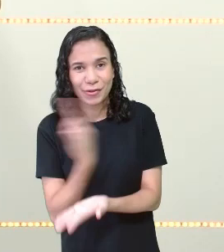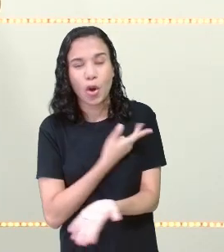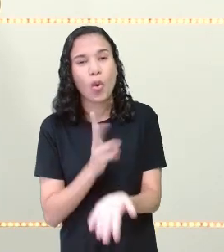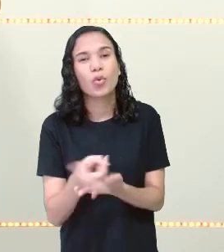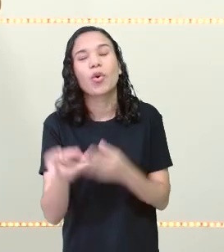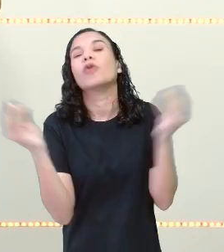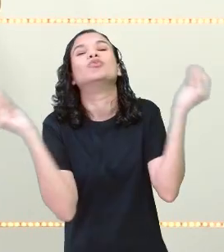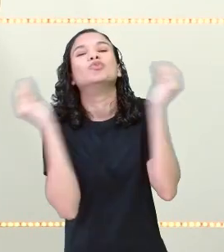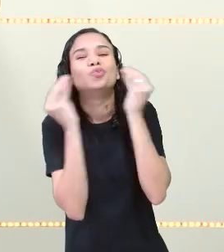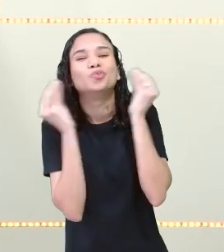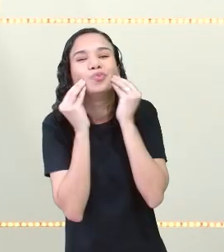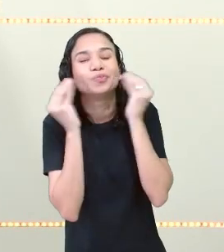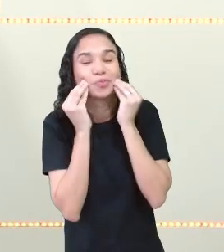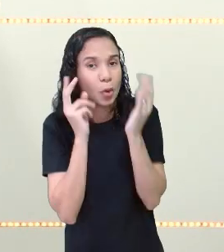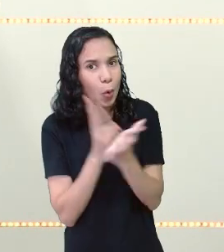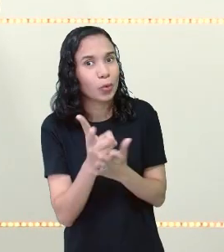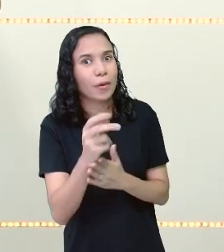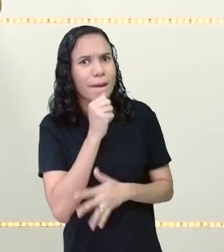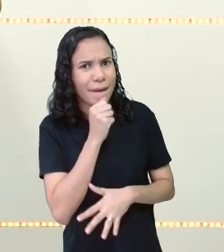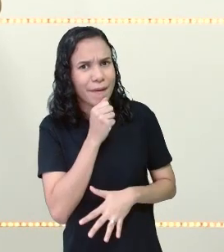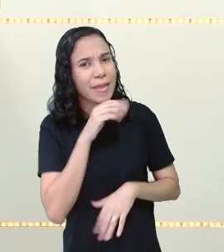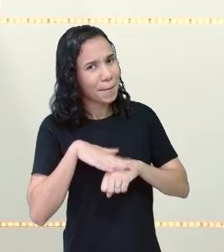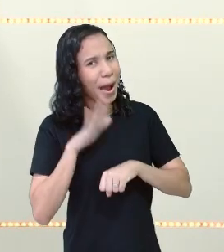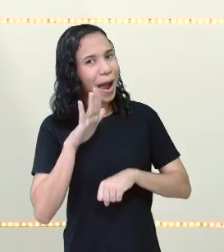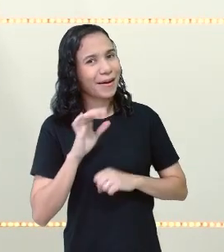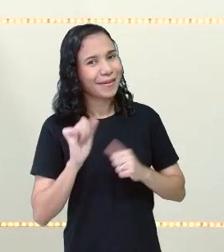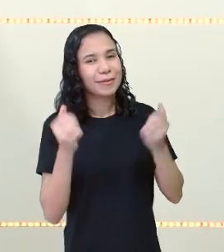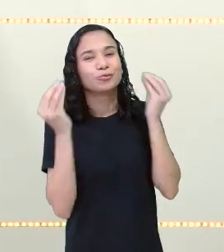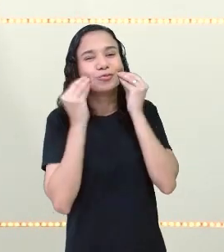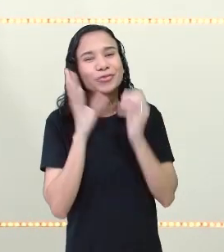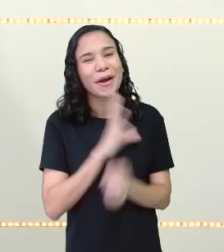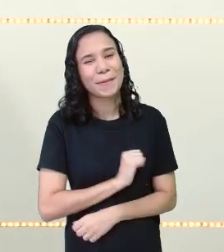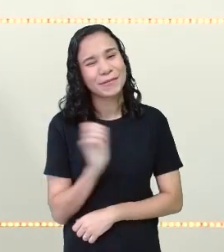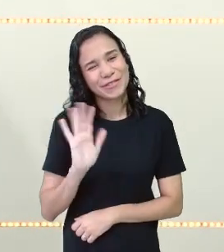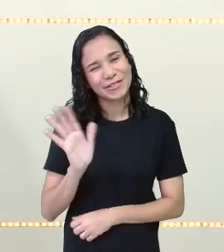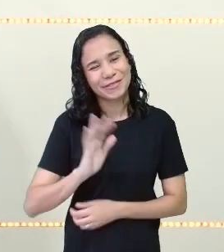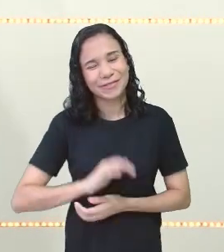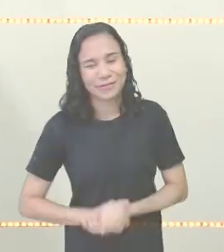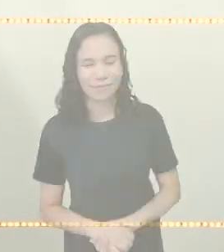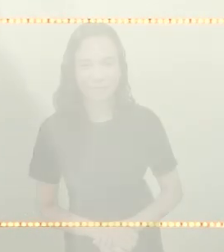tá? Um beijão. Não saiam daí, porque tem muito mais. Amo vocês. Tchau.